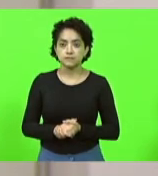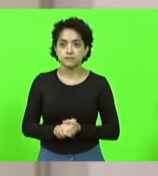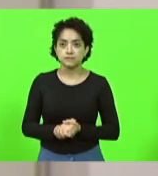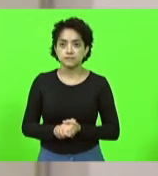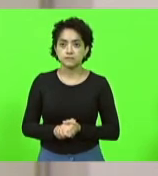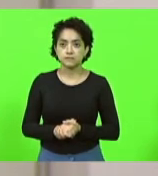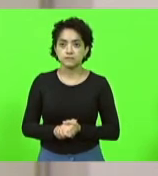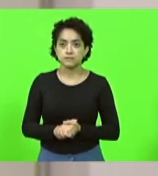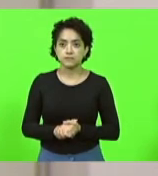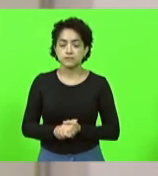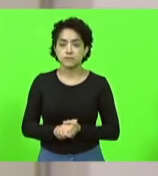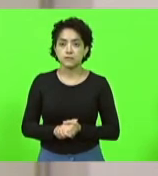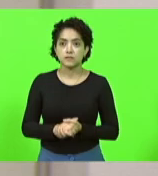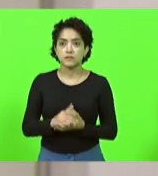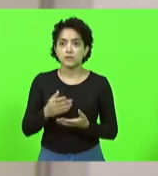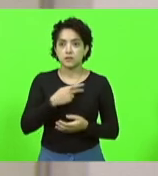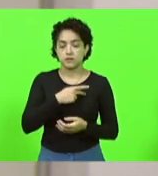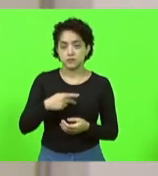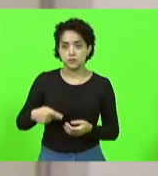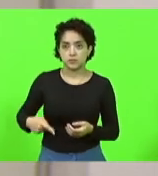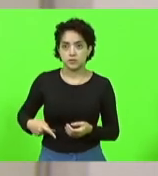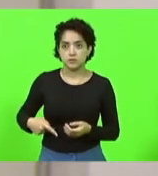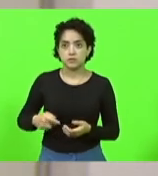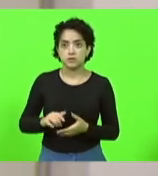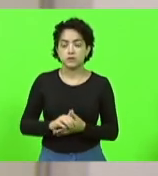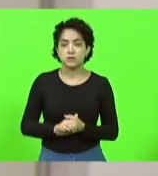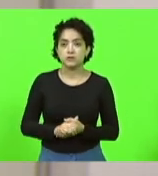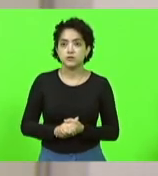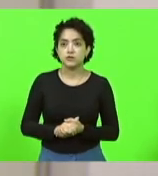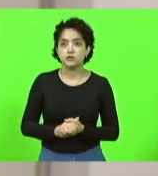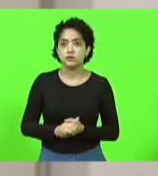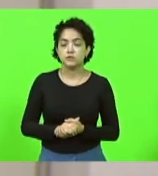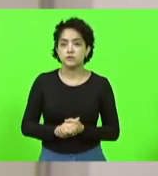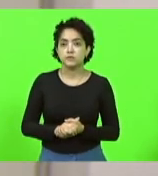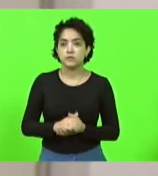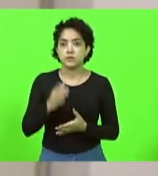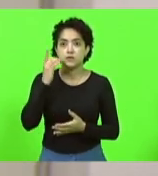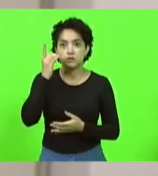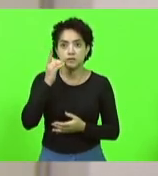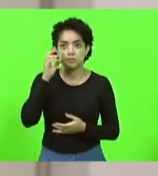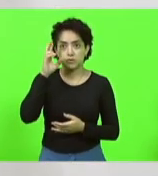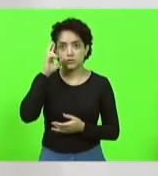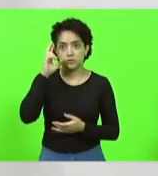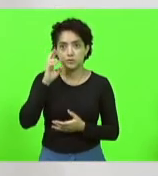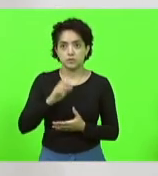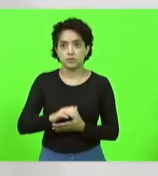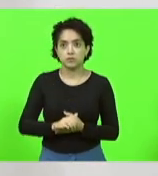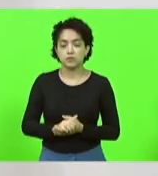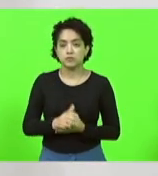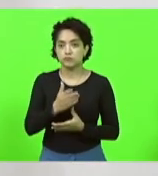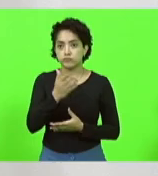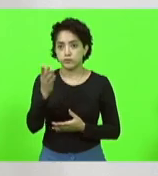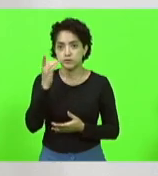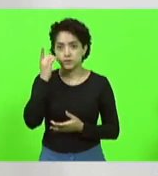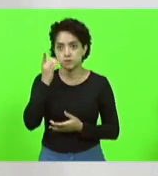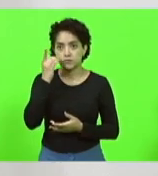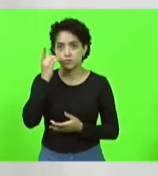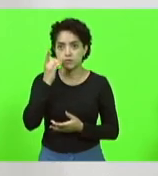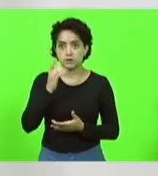senhor presidente desta sessão, deputado Alba, senhores deputados,